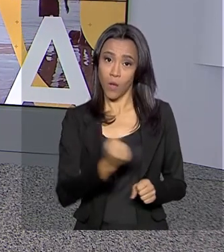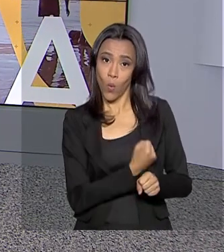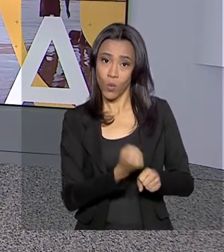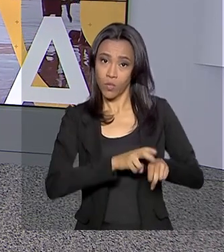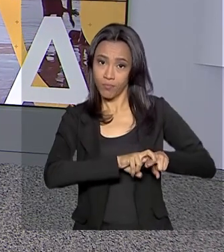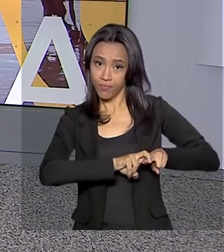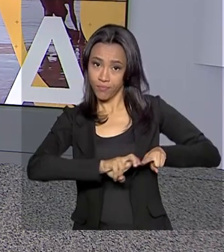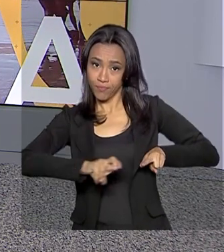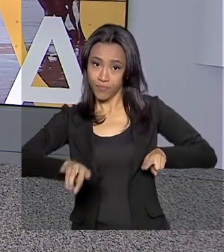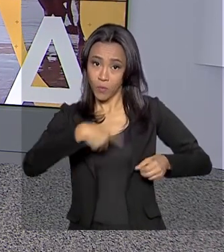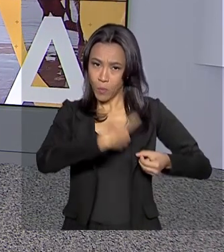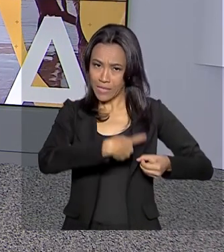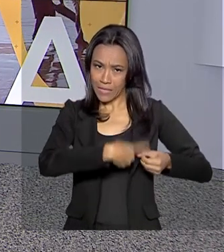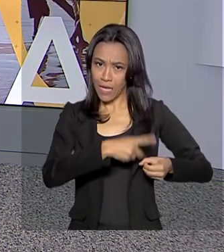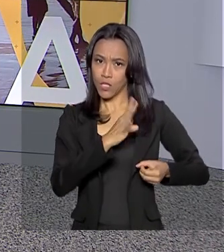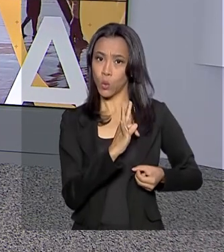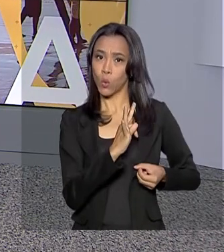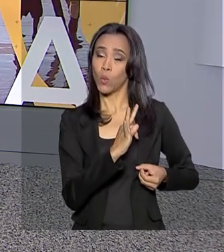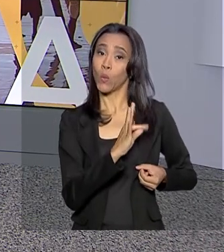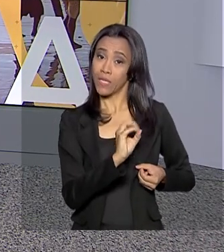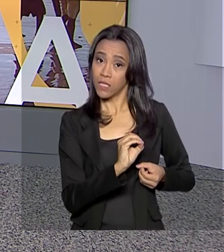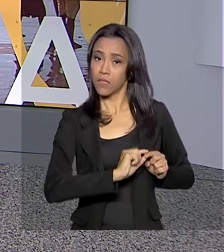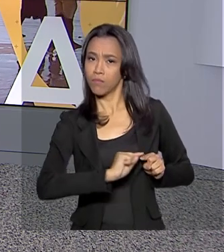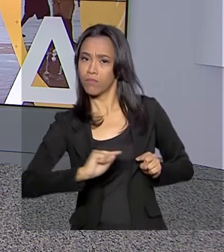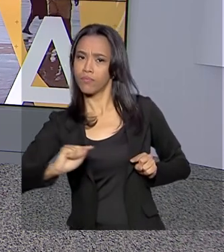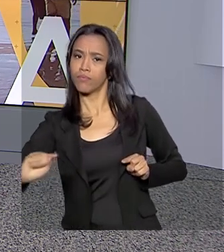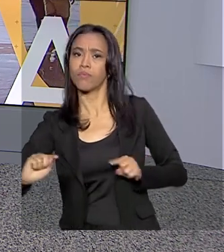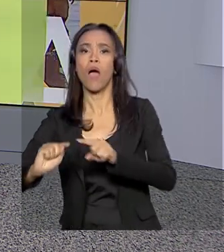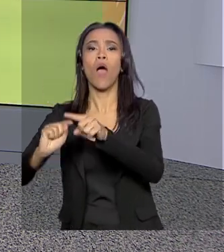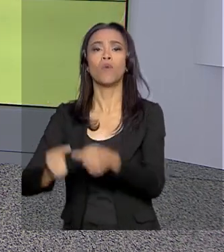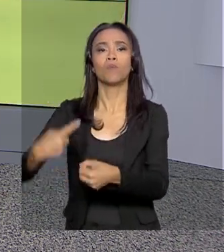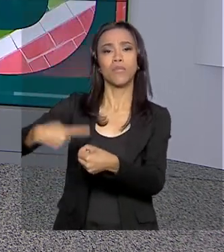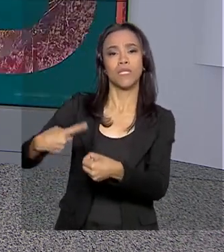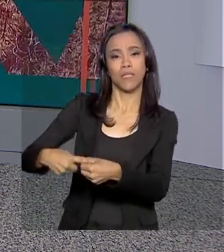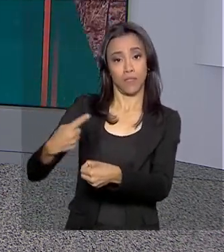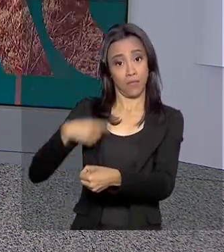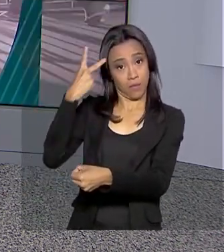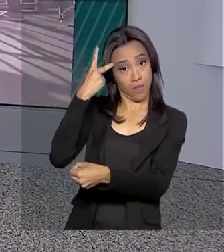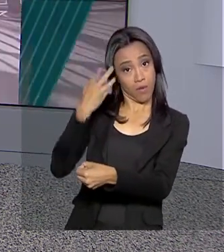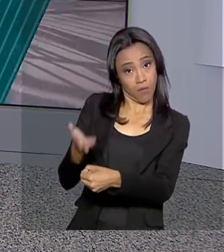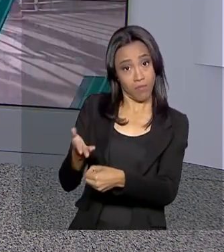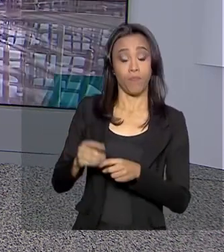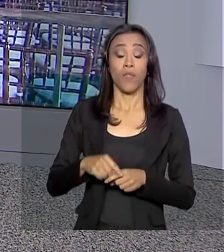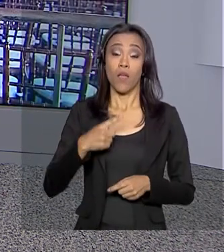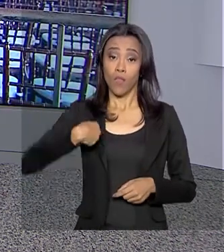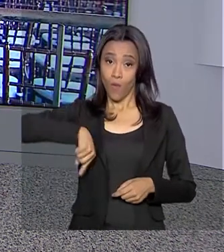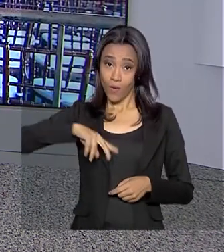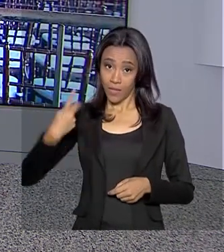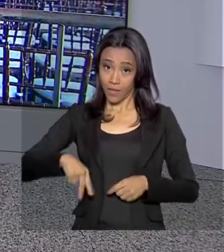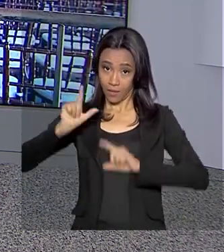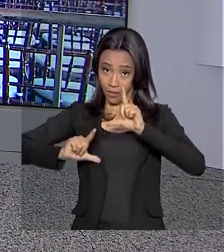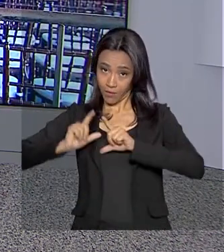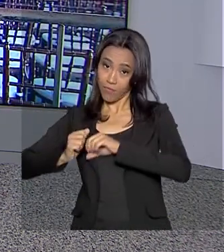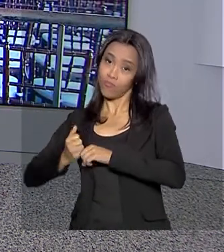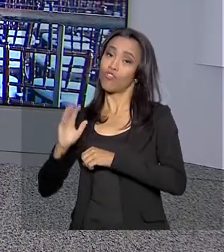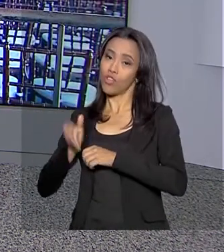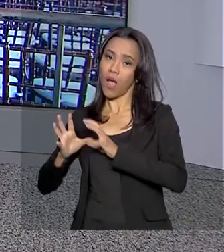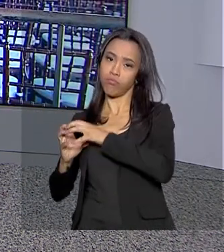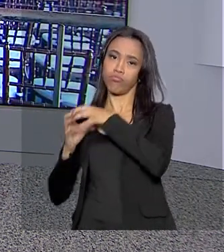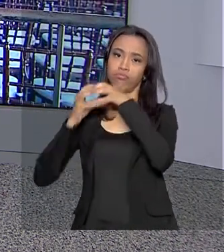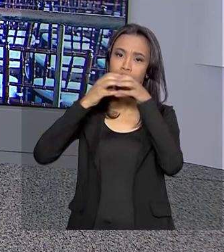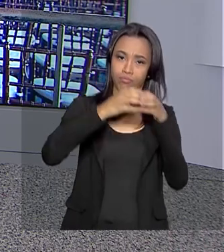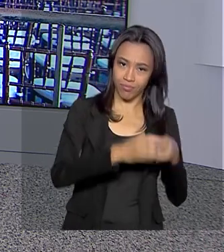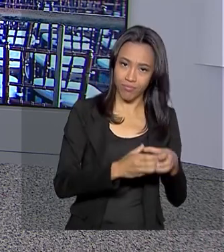entre Porto Nacional, em Tocantins, e Estrela do Oeste, em São Paulo. A nossa equipe que acompanha o presidente já está em Anápolis.